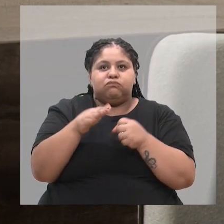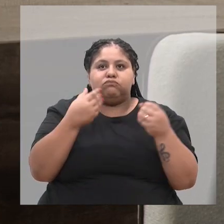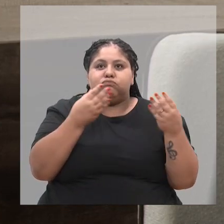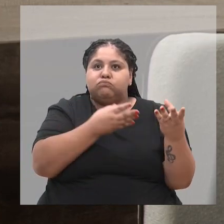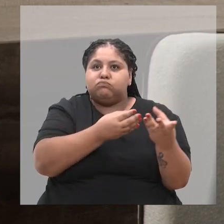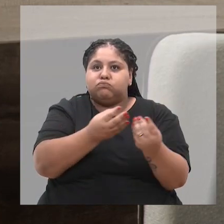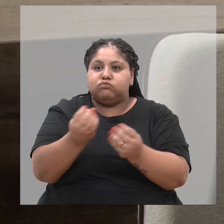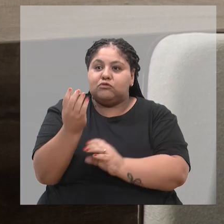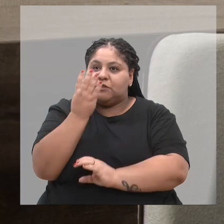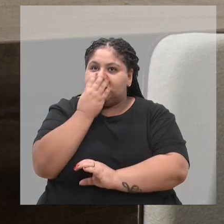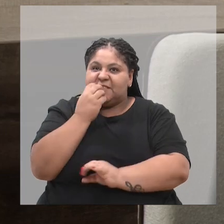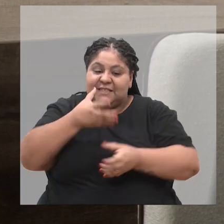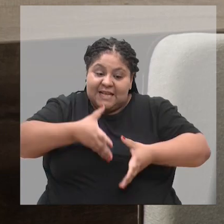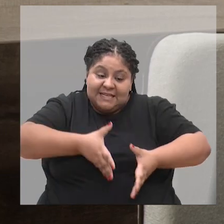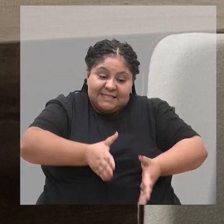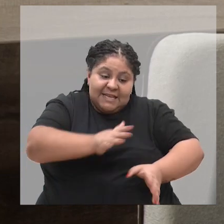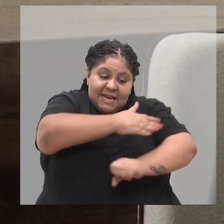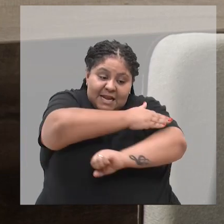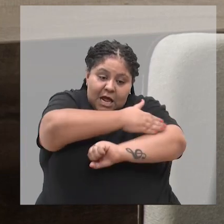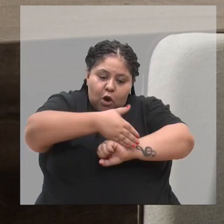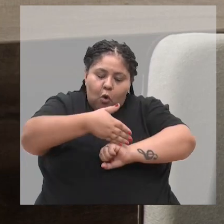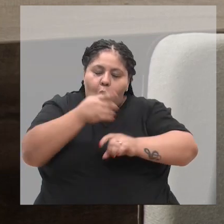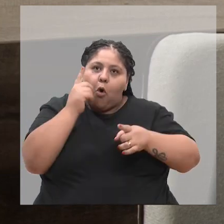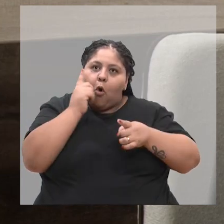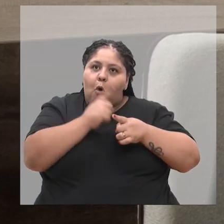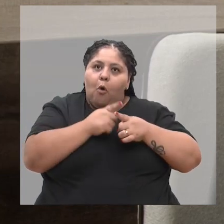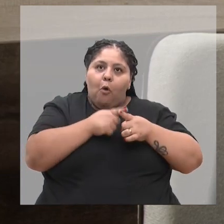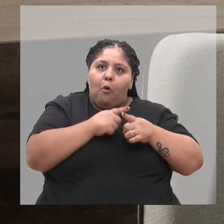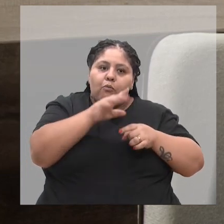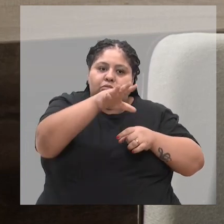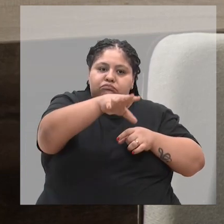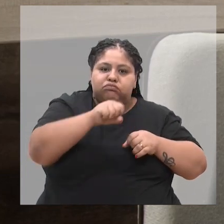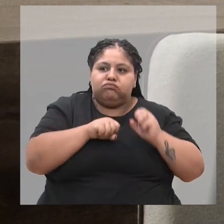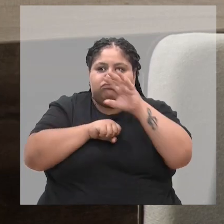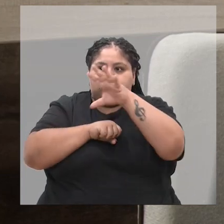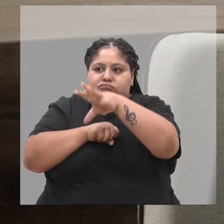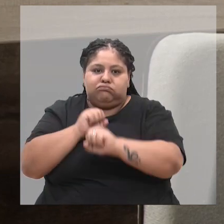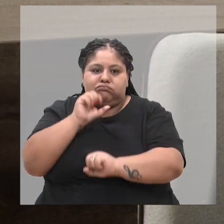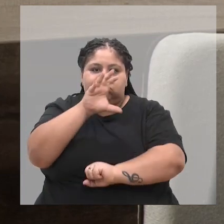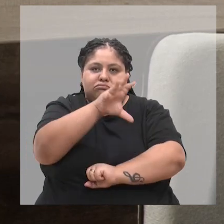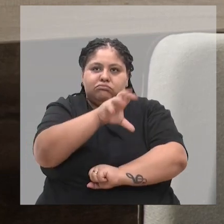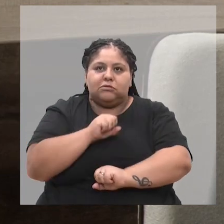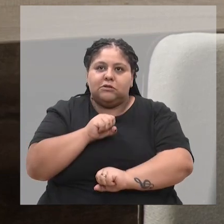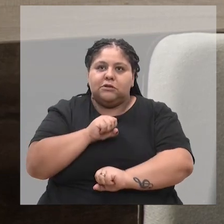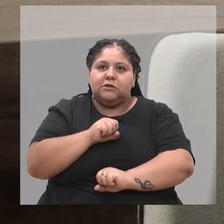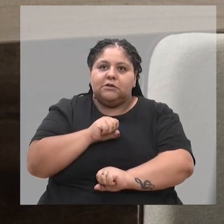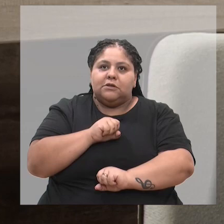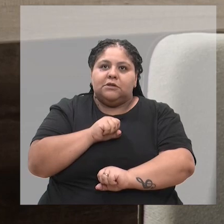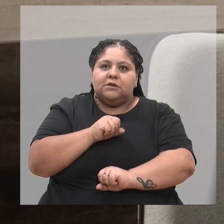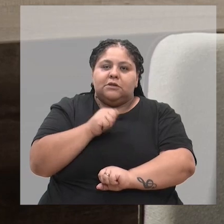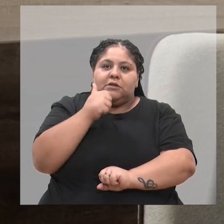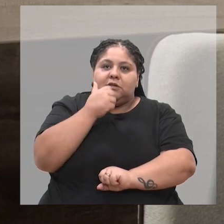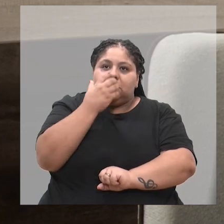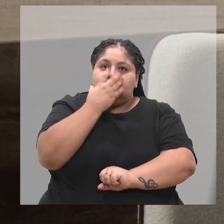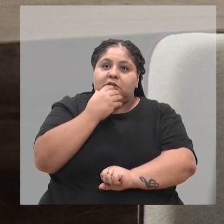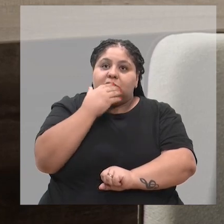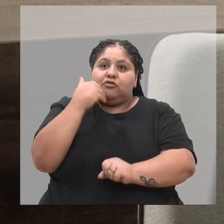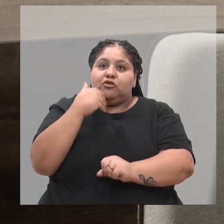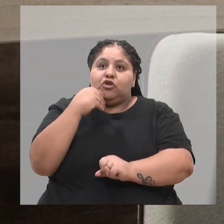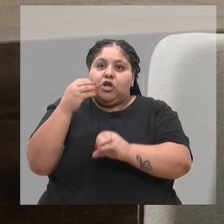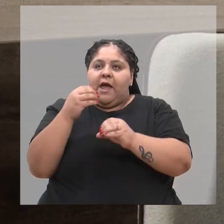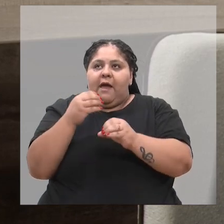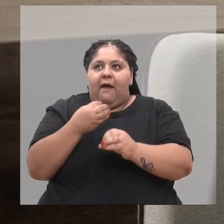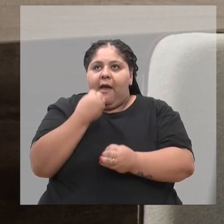bichinhos nascerem na rua, né? Porque tu, recolhendo a cachorra, tu está tirando o problema da rua.